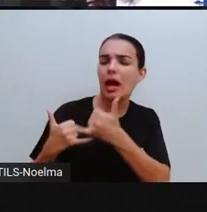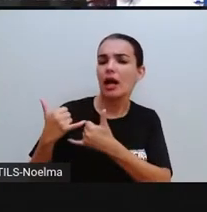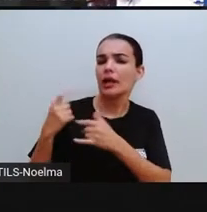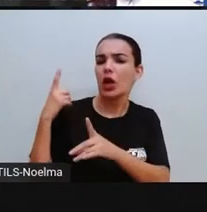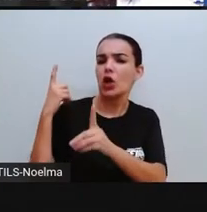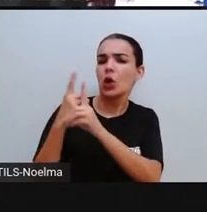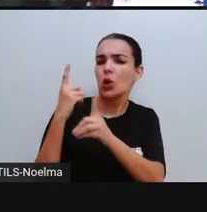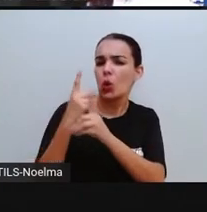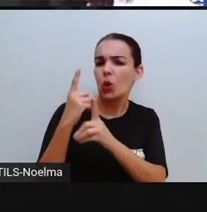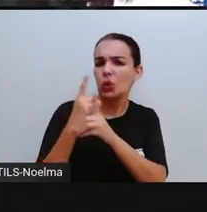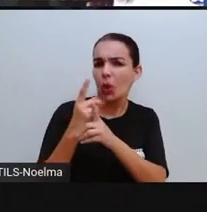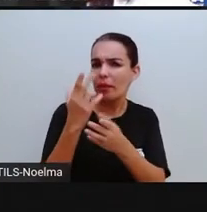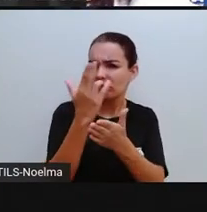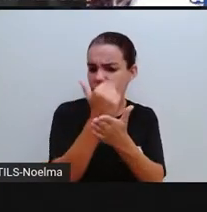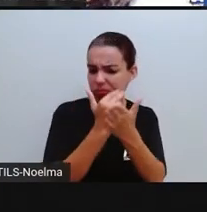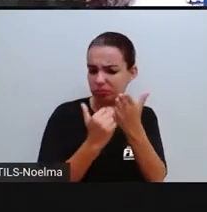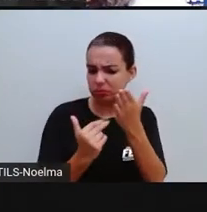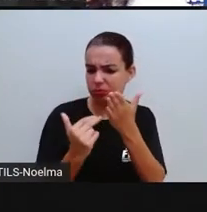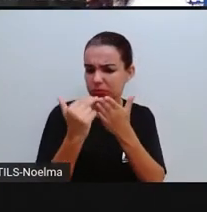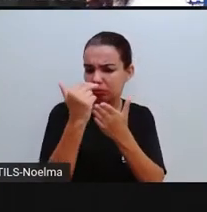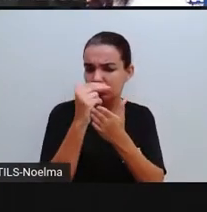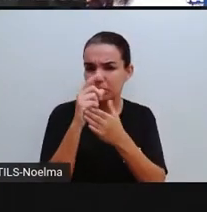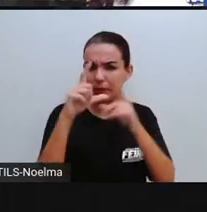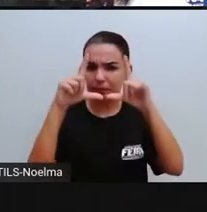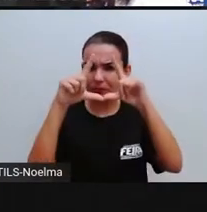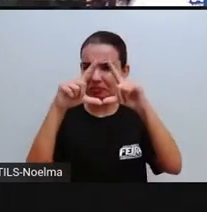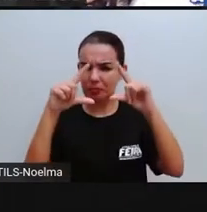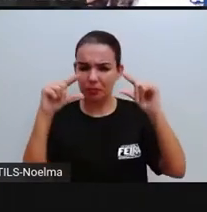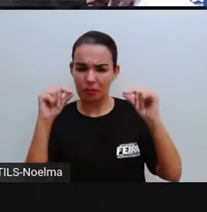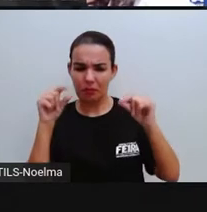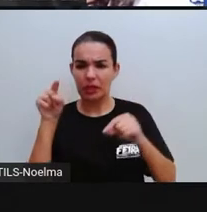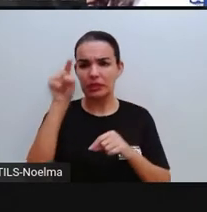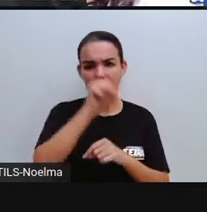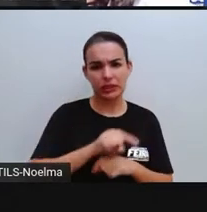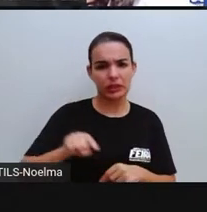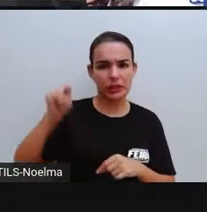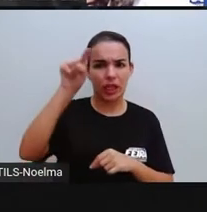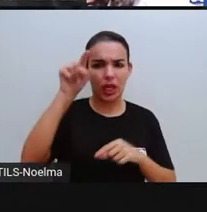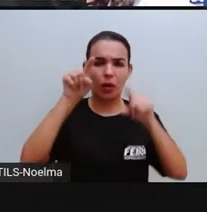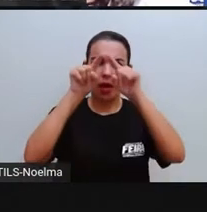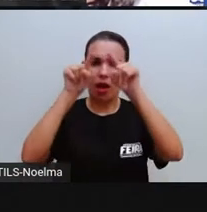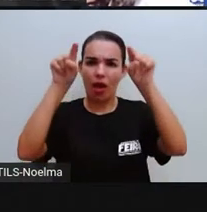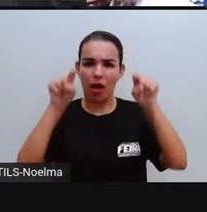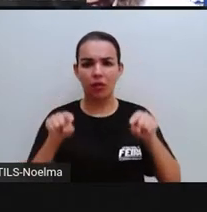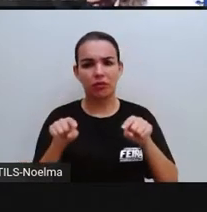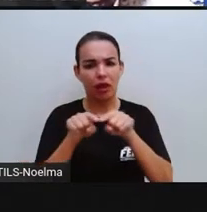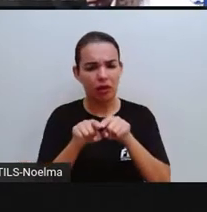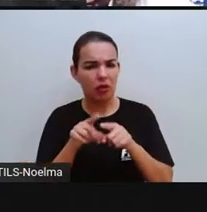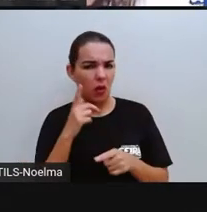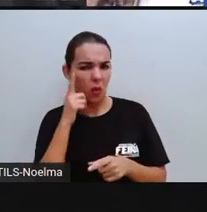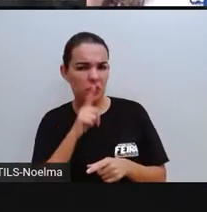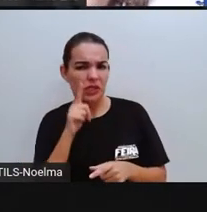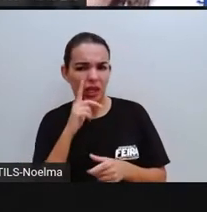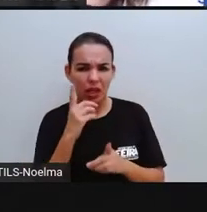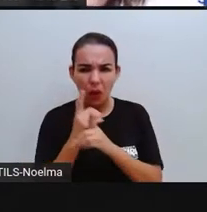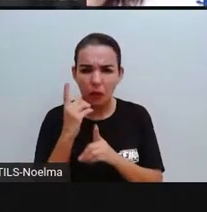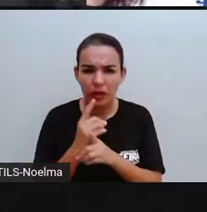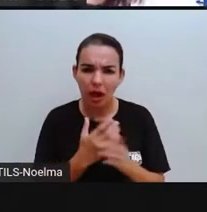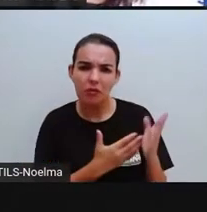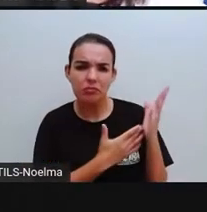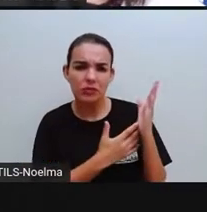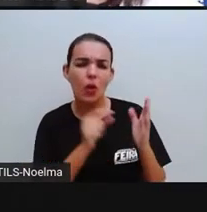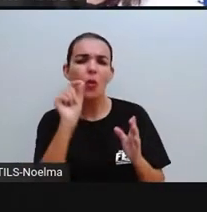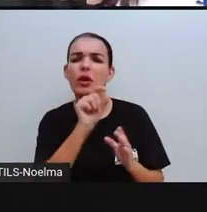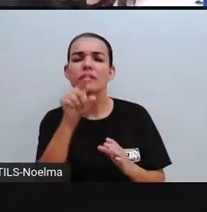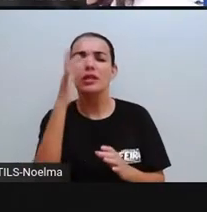figuras geométricas? Vocês acham que a gente consegue encontrar aí figuras geométricas? O que é que vocês